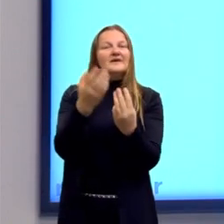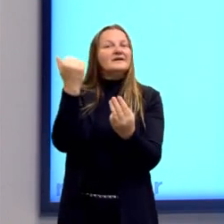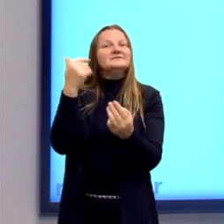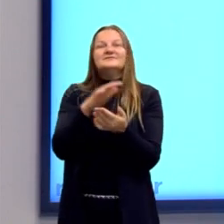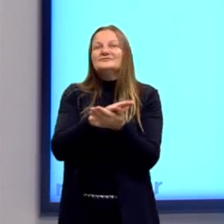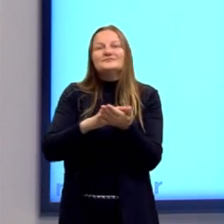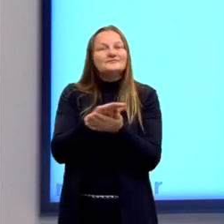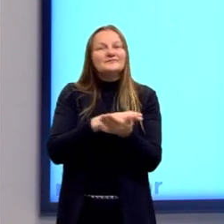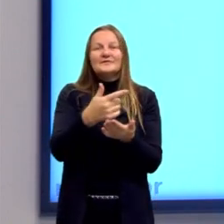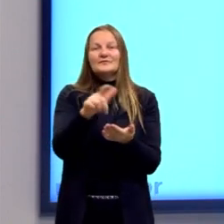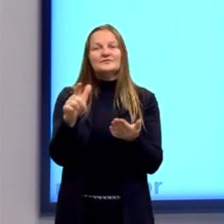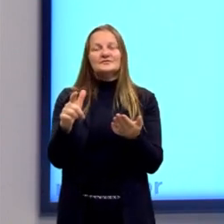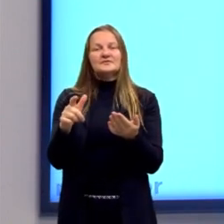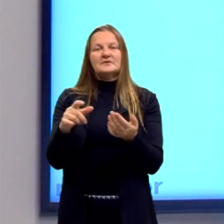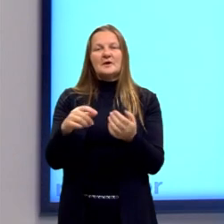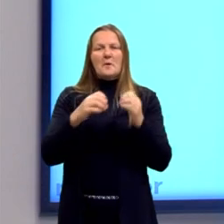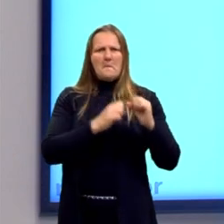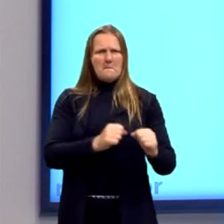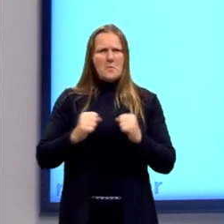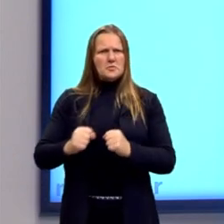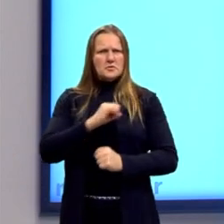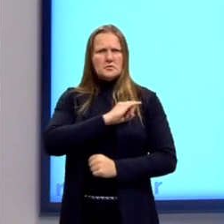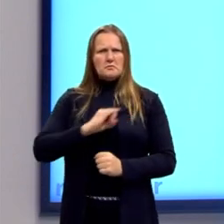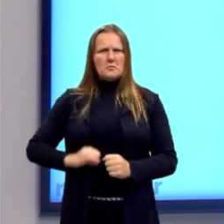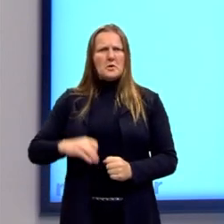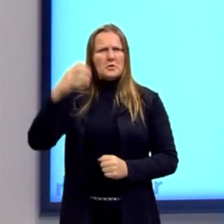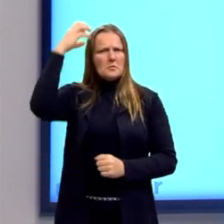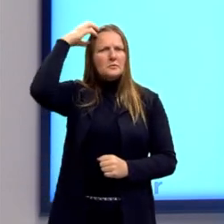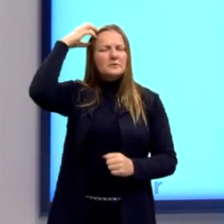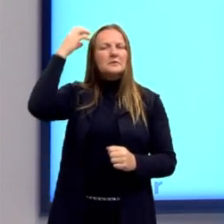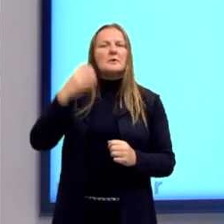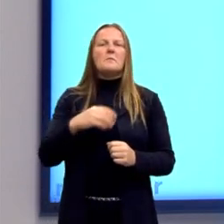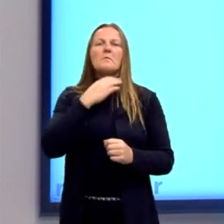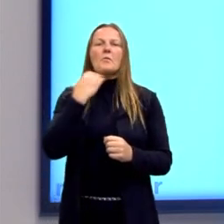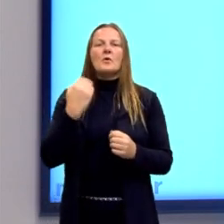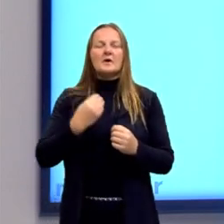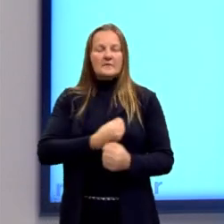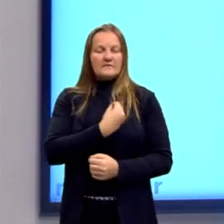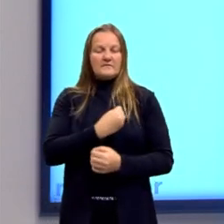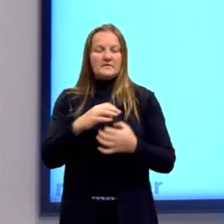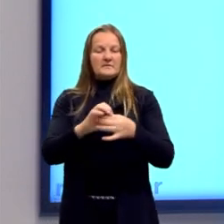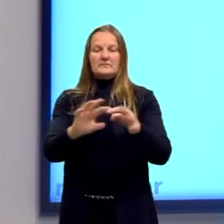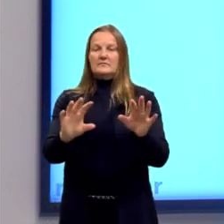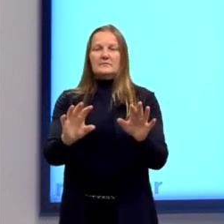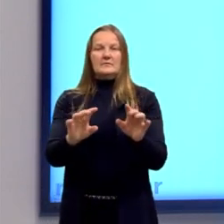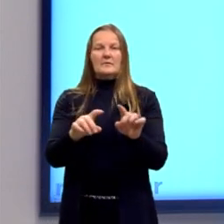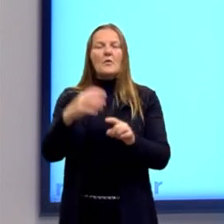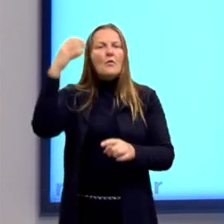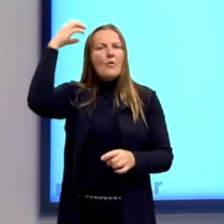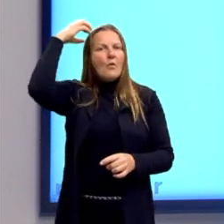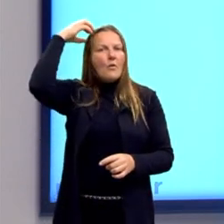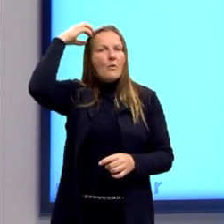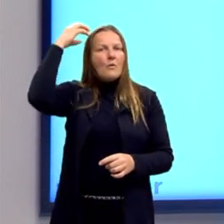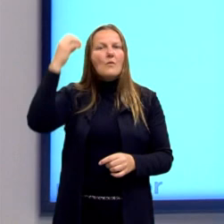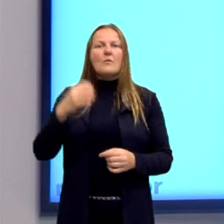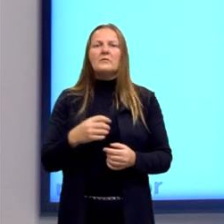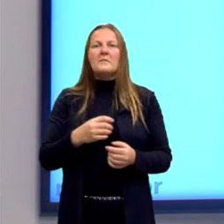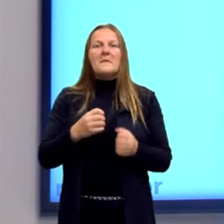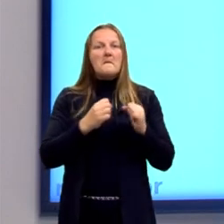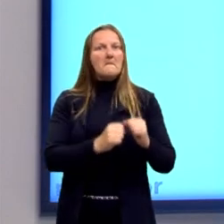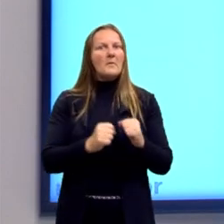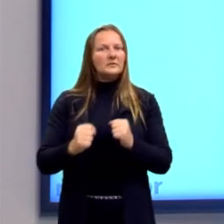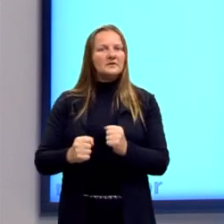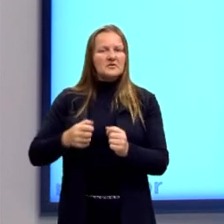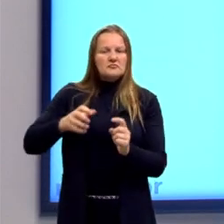haviam os poderes absolutos, lembro da frase, é morrer e deixar viver. O rei tinha poder sobre as pessoas. Então,